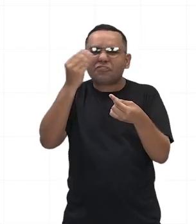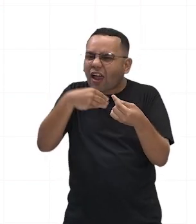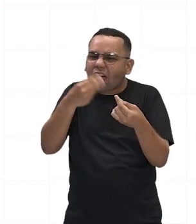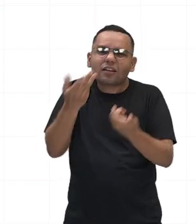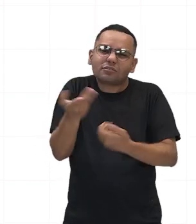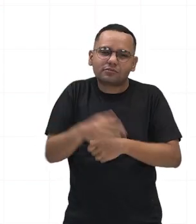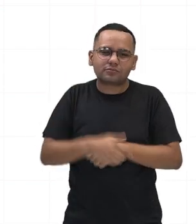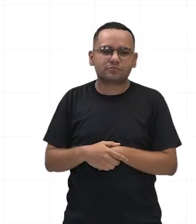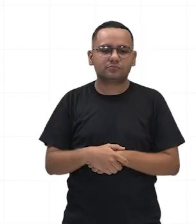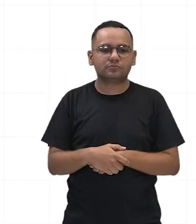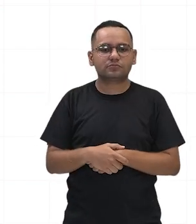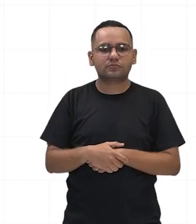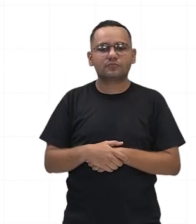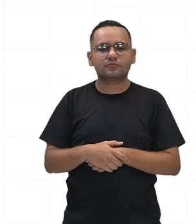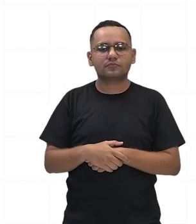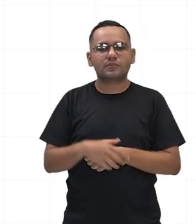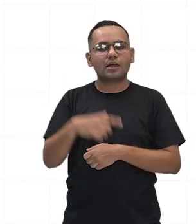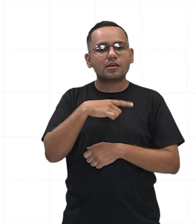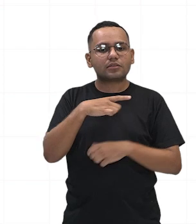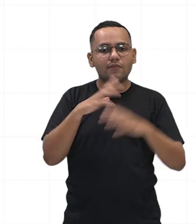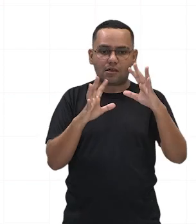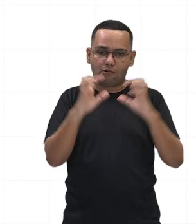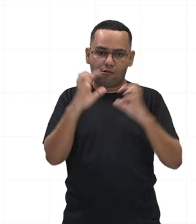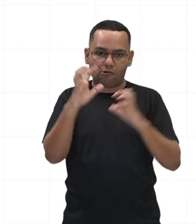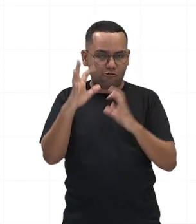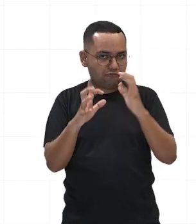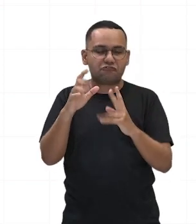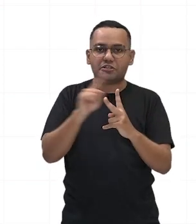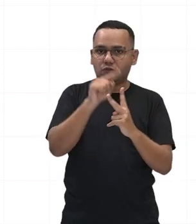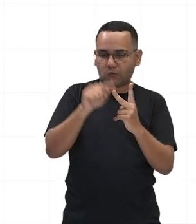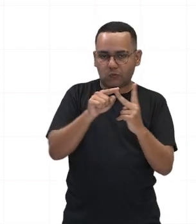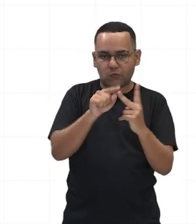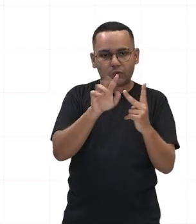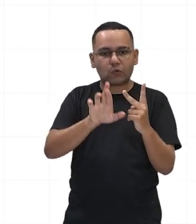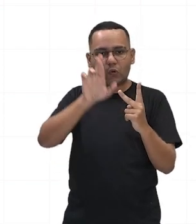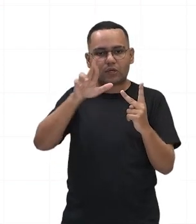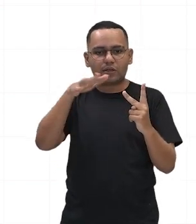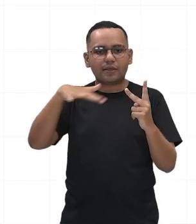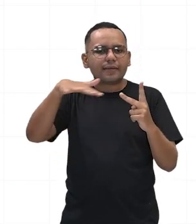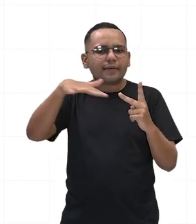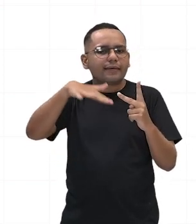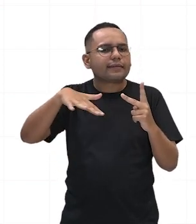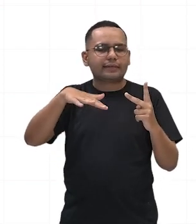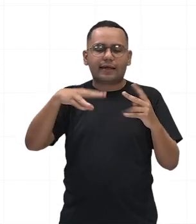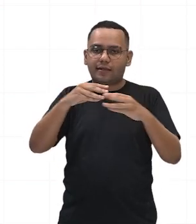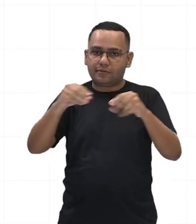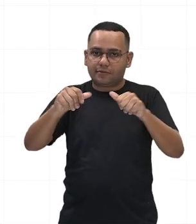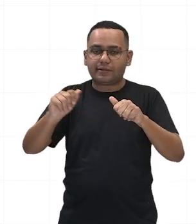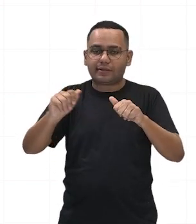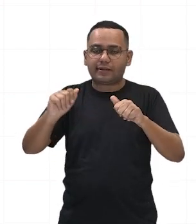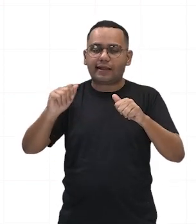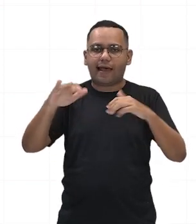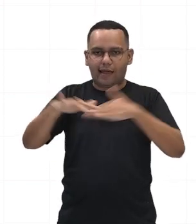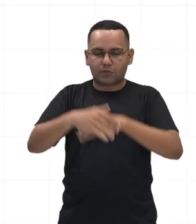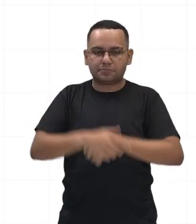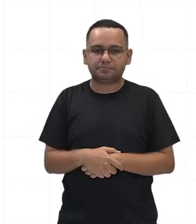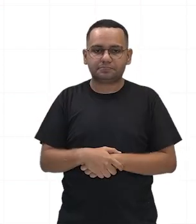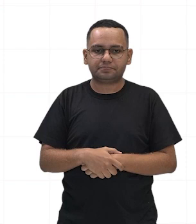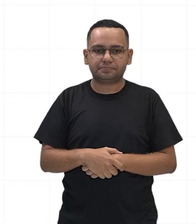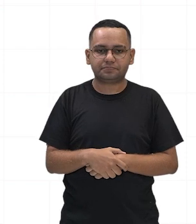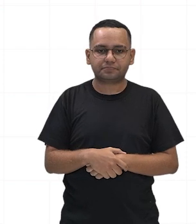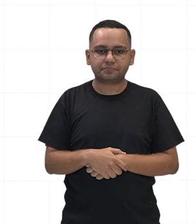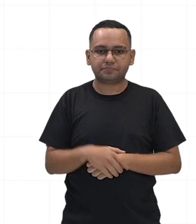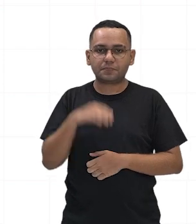acabou em um conflito aberto no Mar Negro. Marco Antônio contou com o